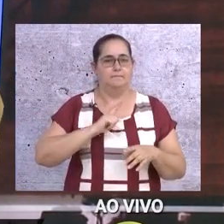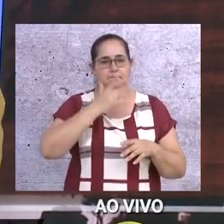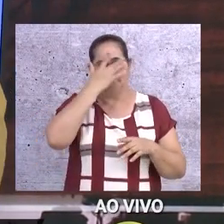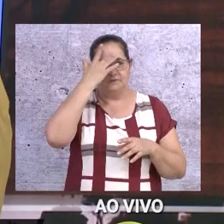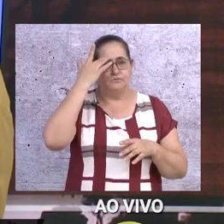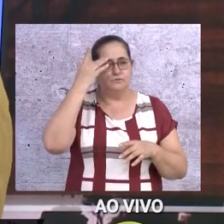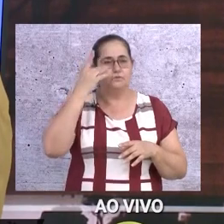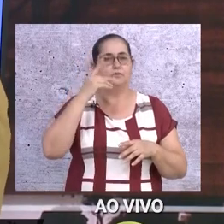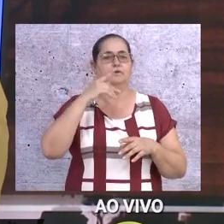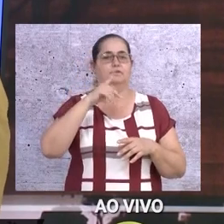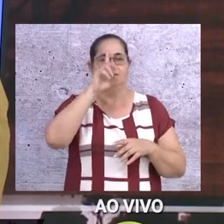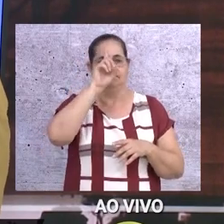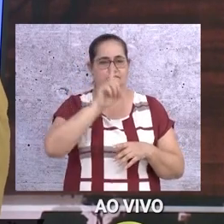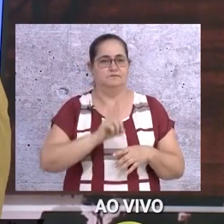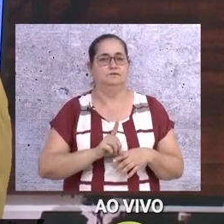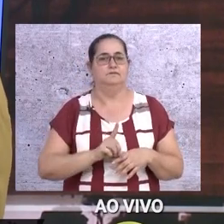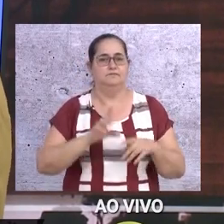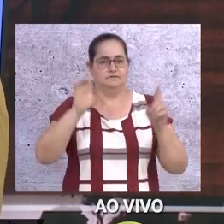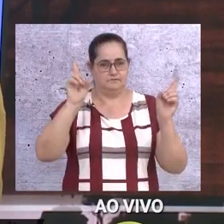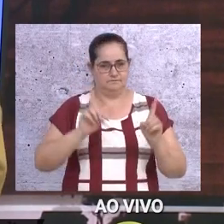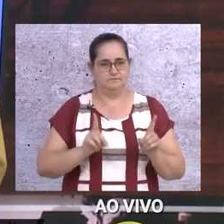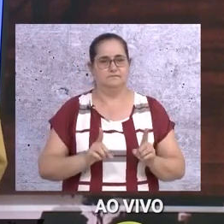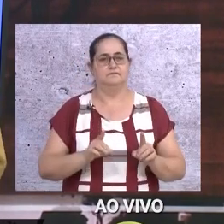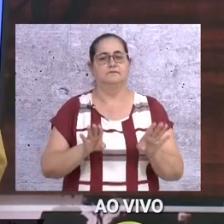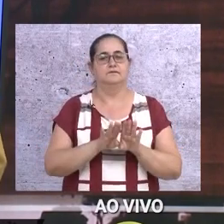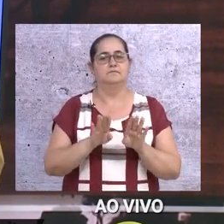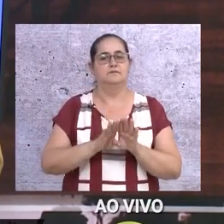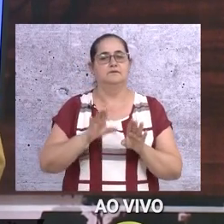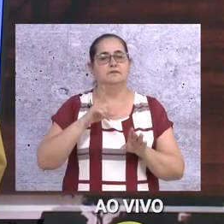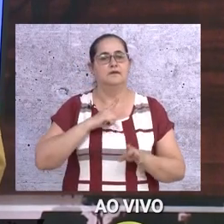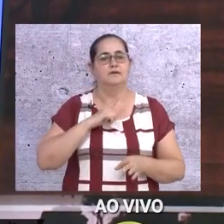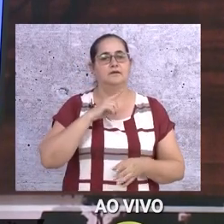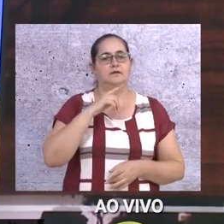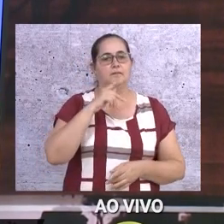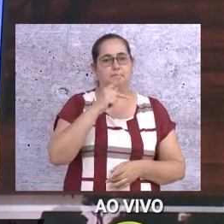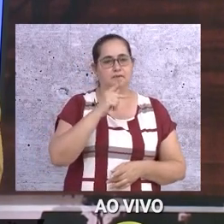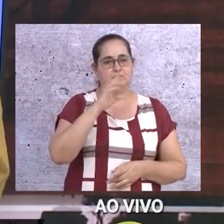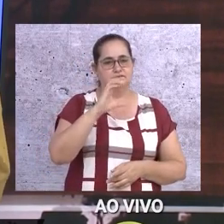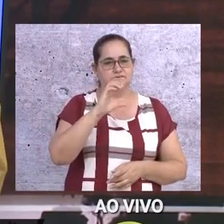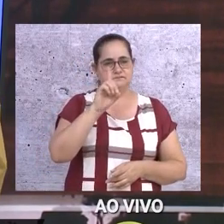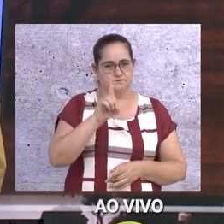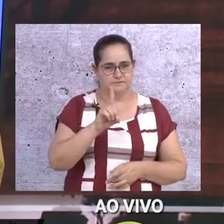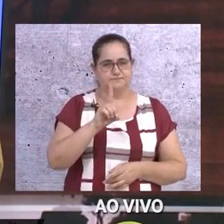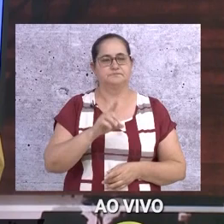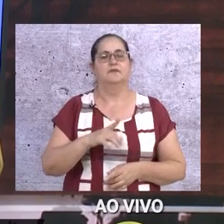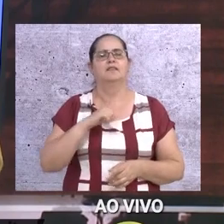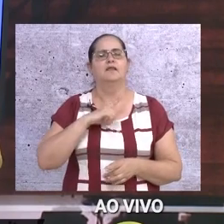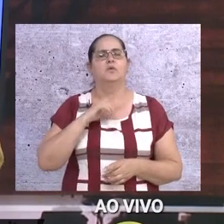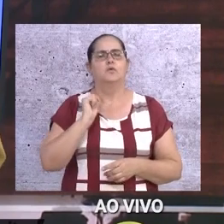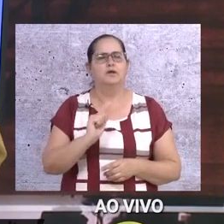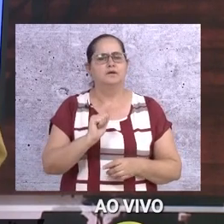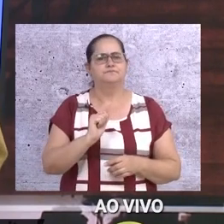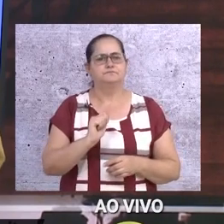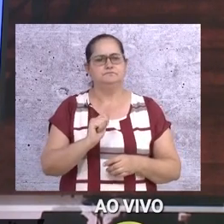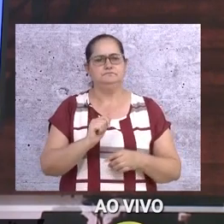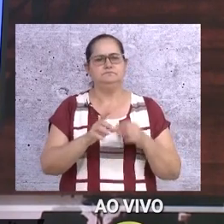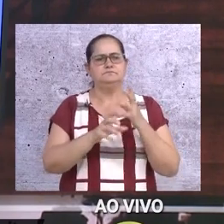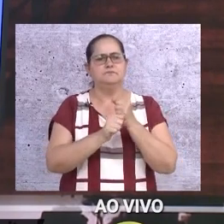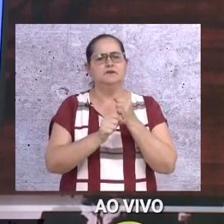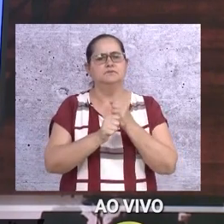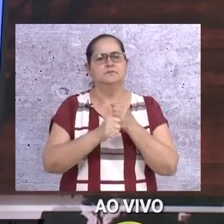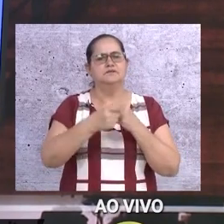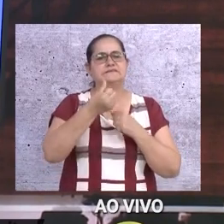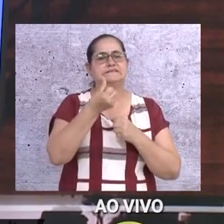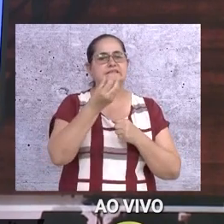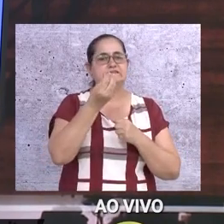Departamento de Pessoa com Deficiência. Que hoje nós estamos, a meta mensal deveria ser 60